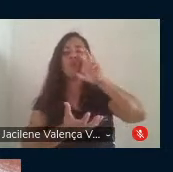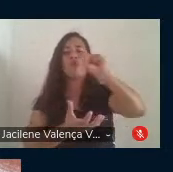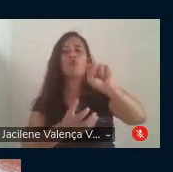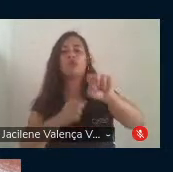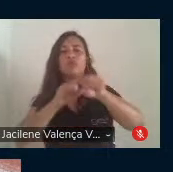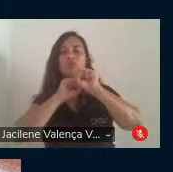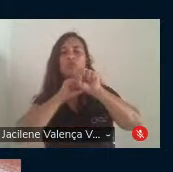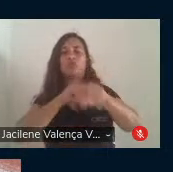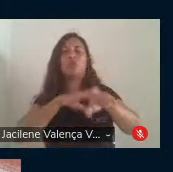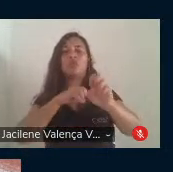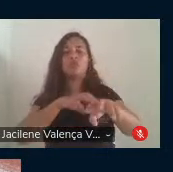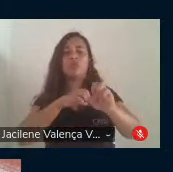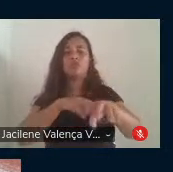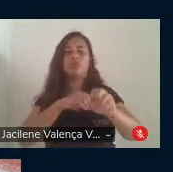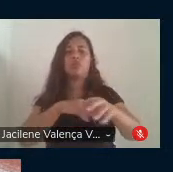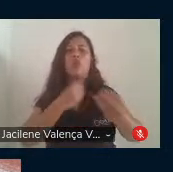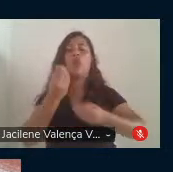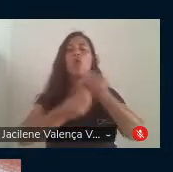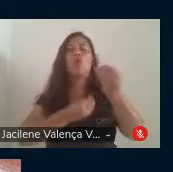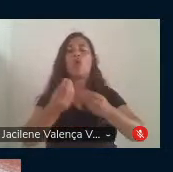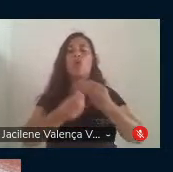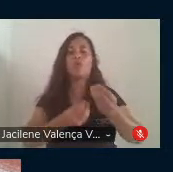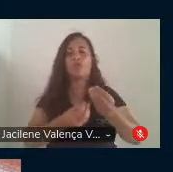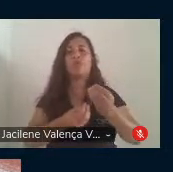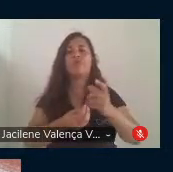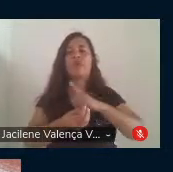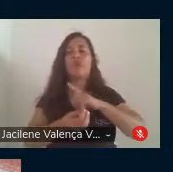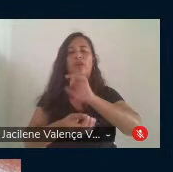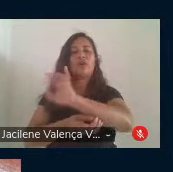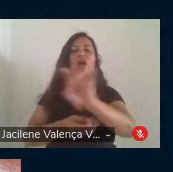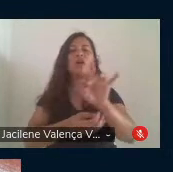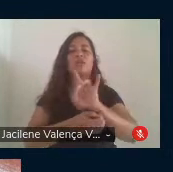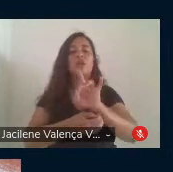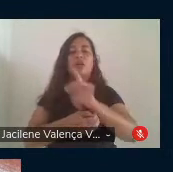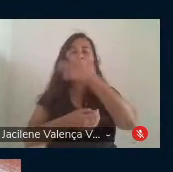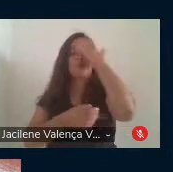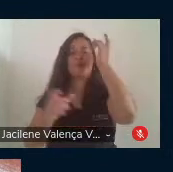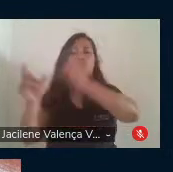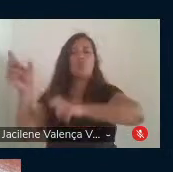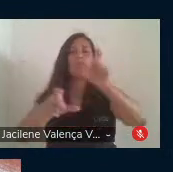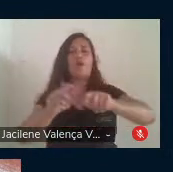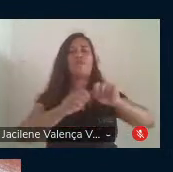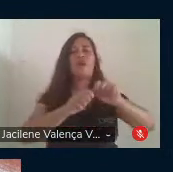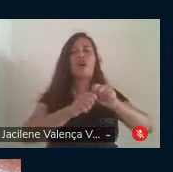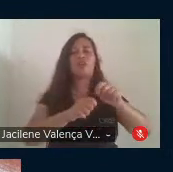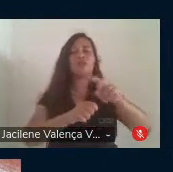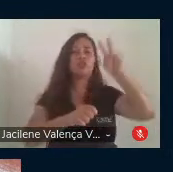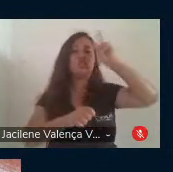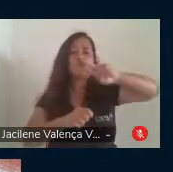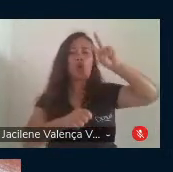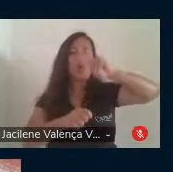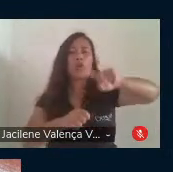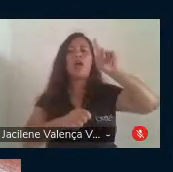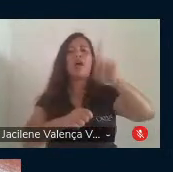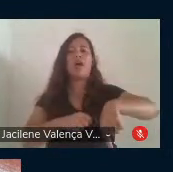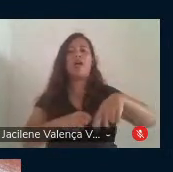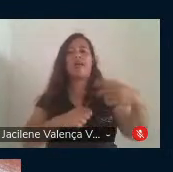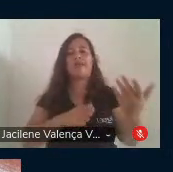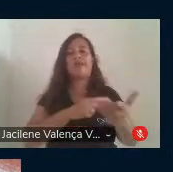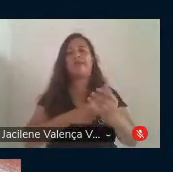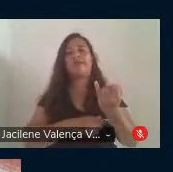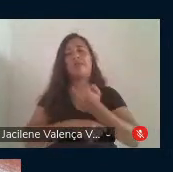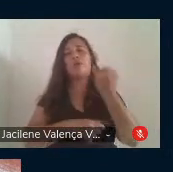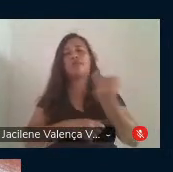como o ato em que cada sujeito se faz histórico é fundamental. E eu acho que, nesse